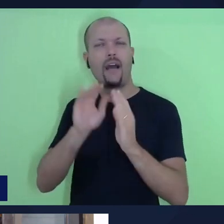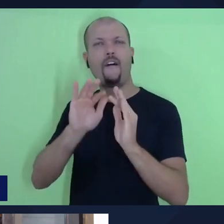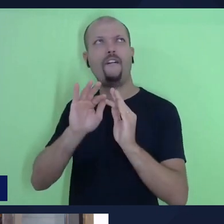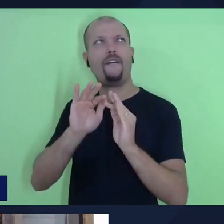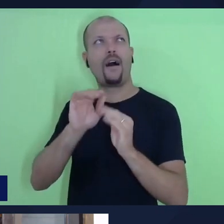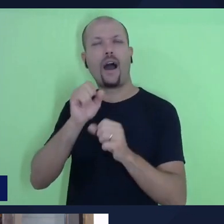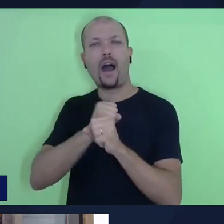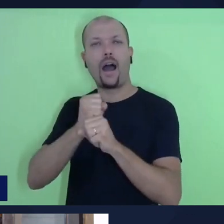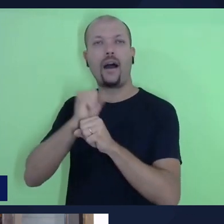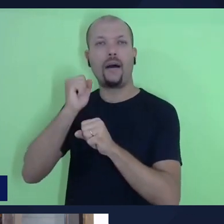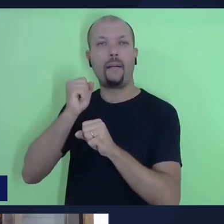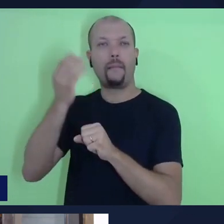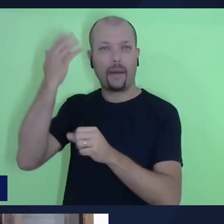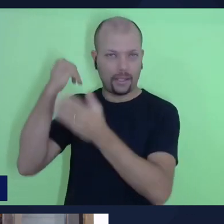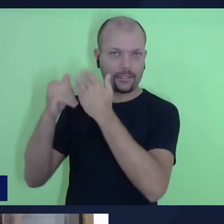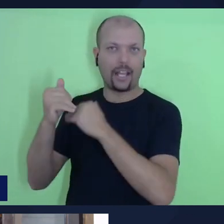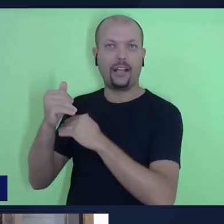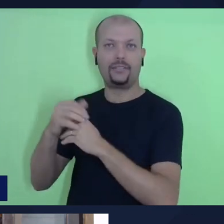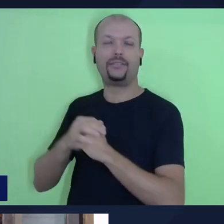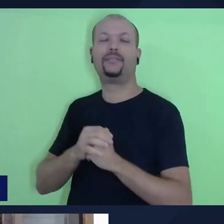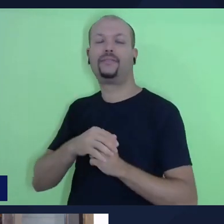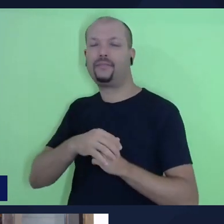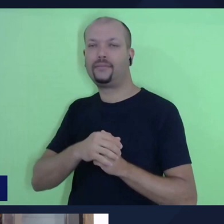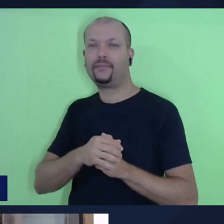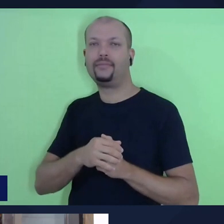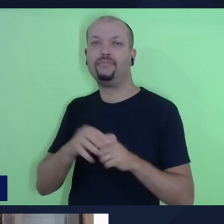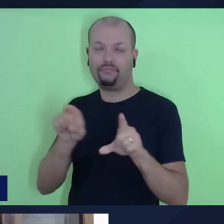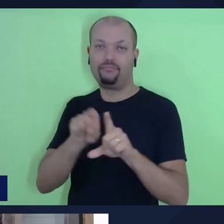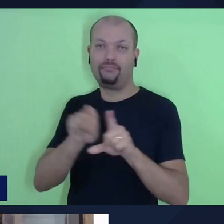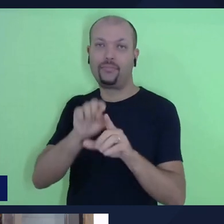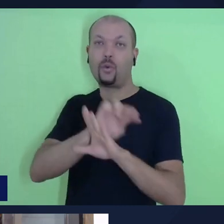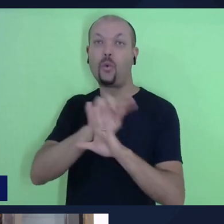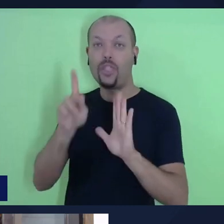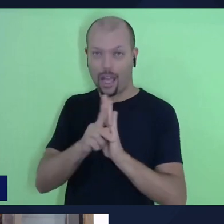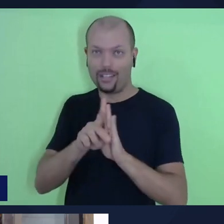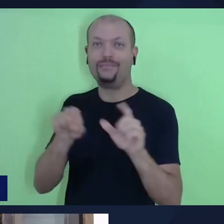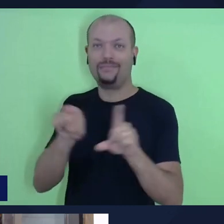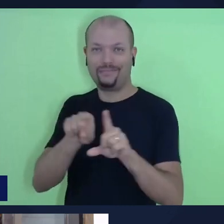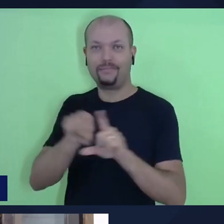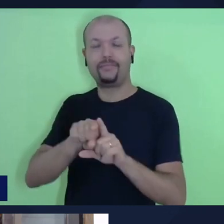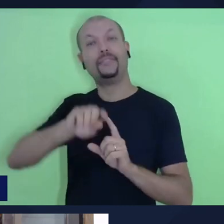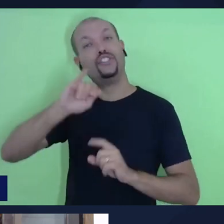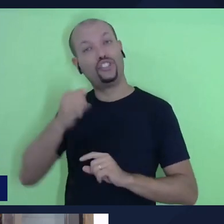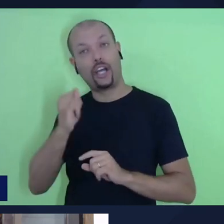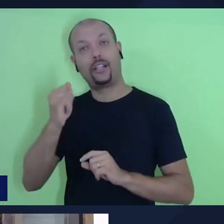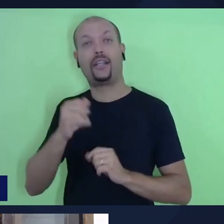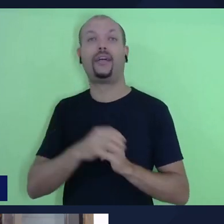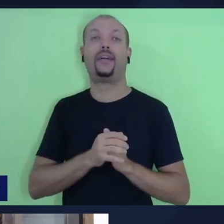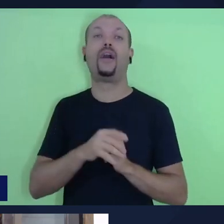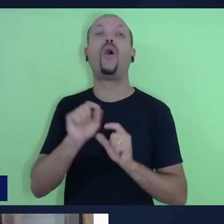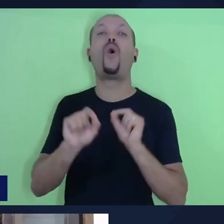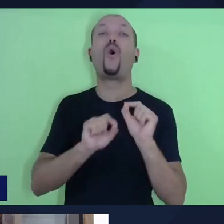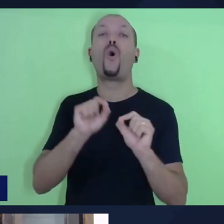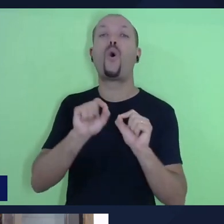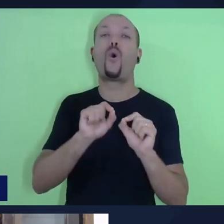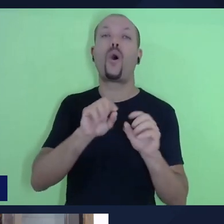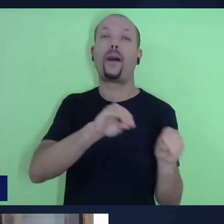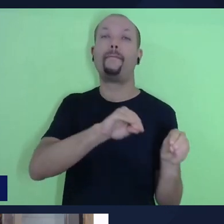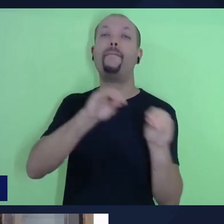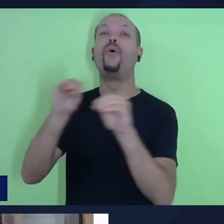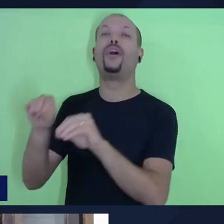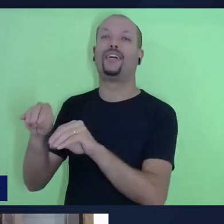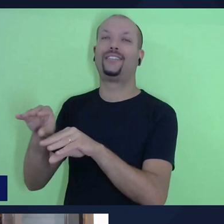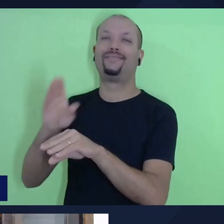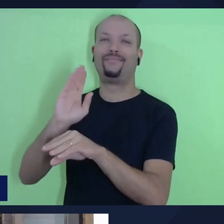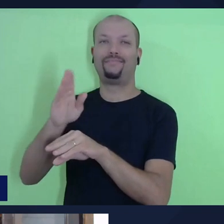membro da nossa comunidade, apesar que agora, no mês de janeiro, ele está em transição, ele recebeu